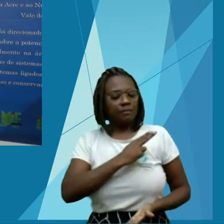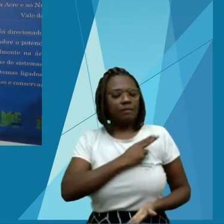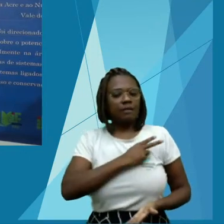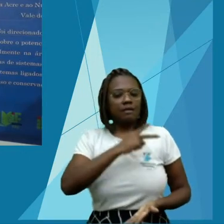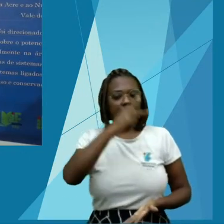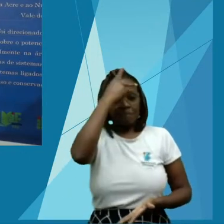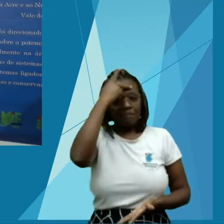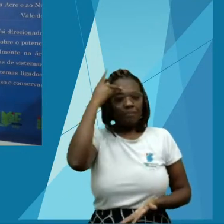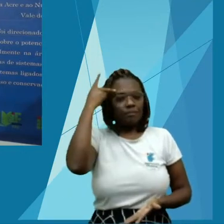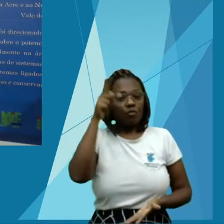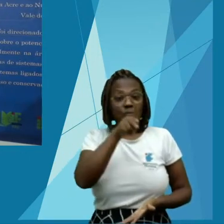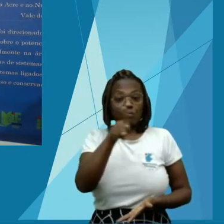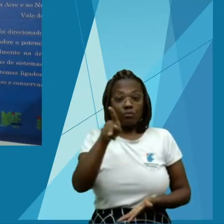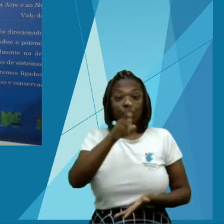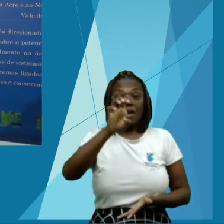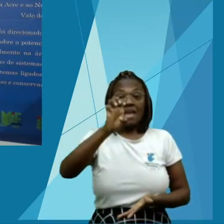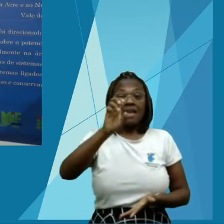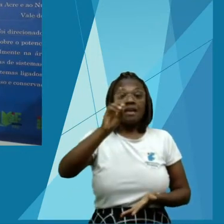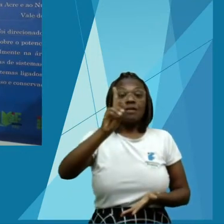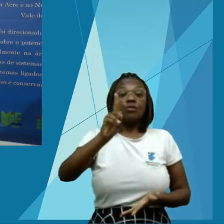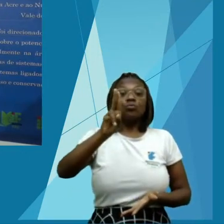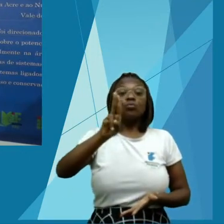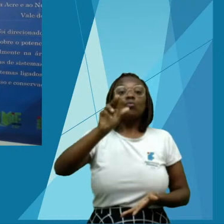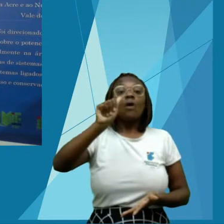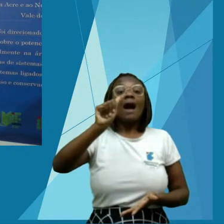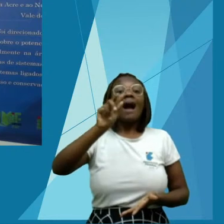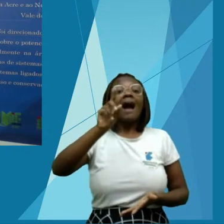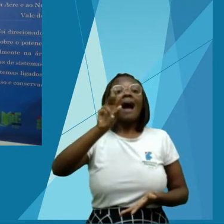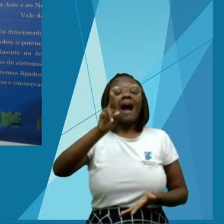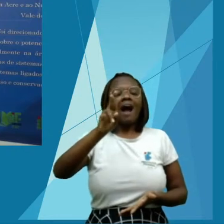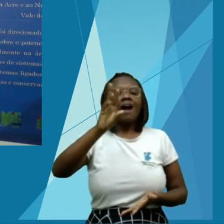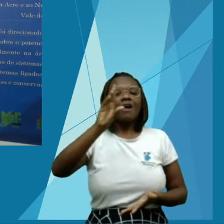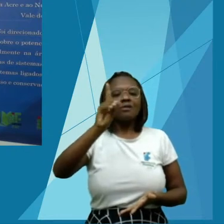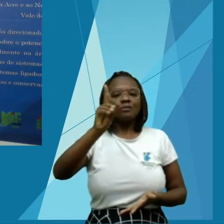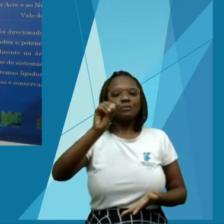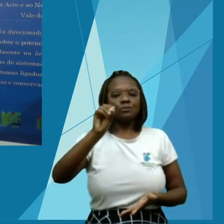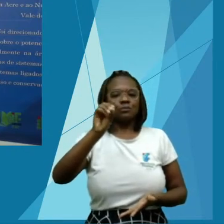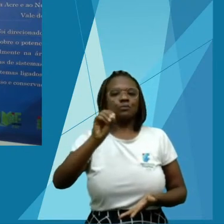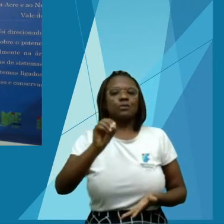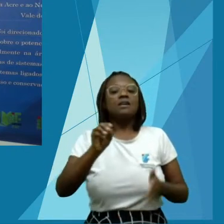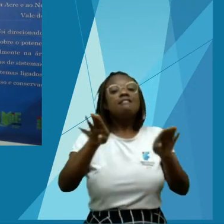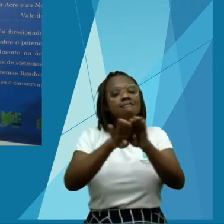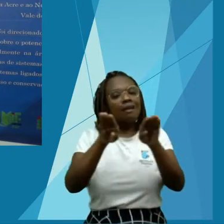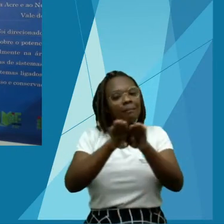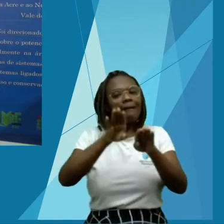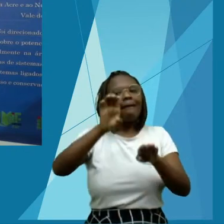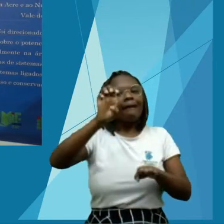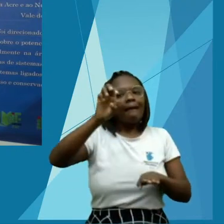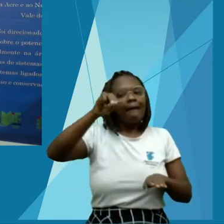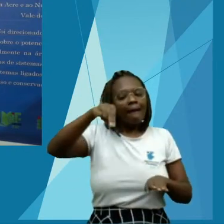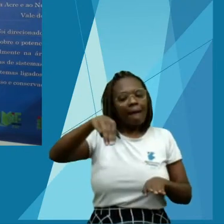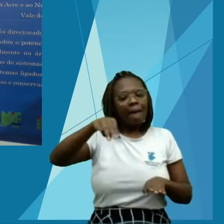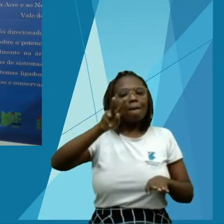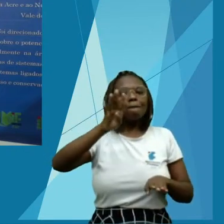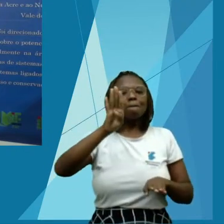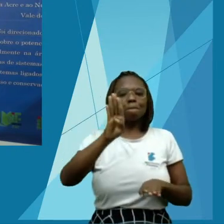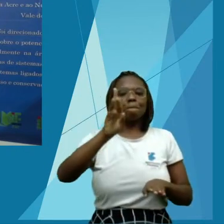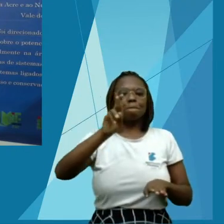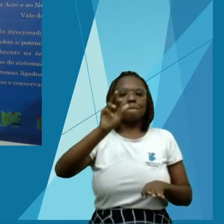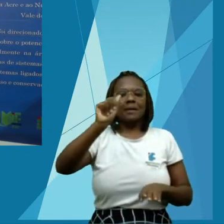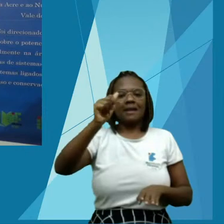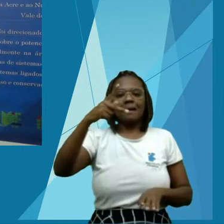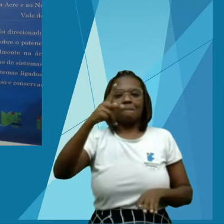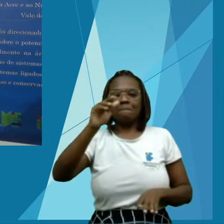que atualizarão o leitor sobre o potencial de desenvolvimento agrícola e